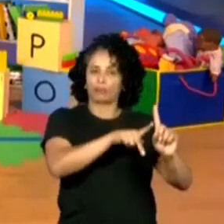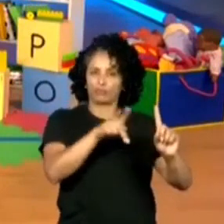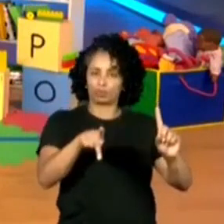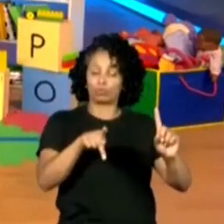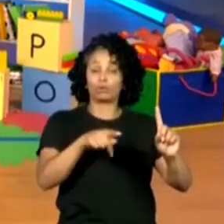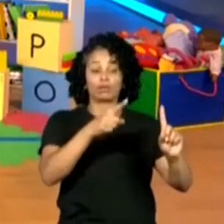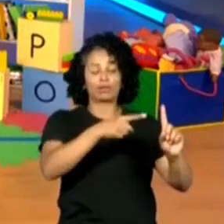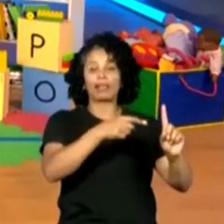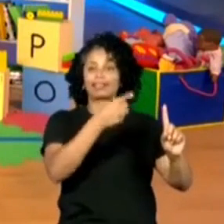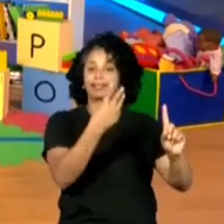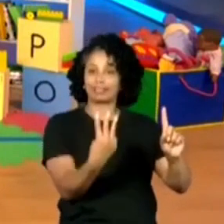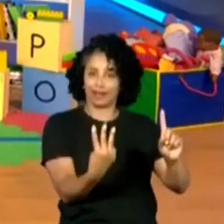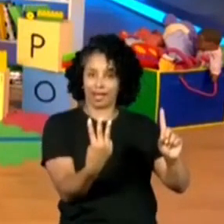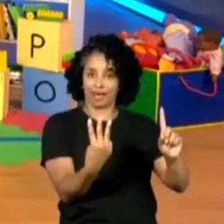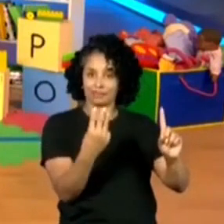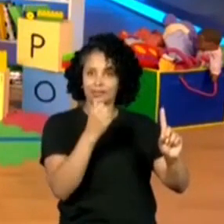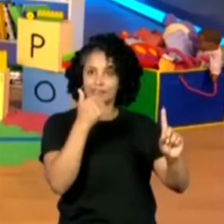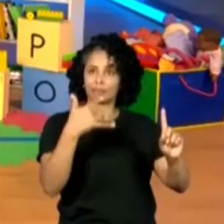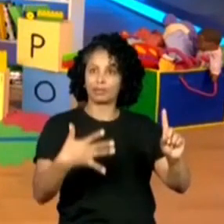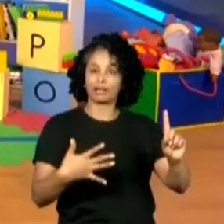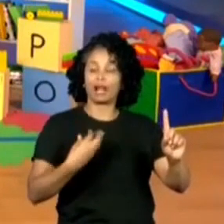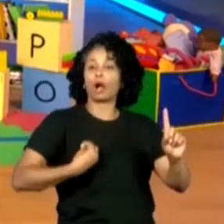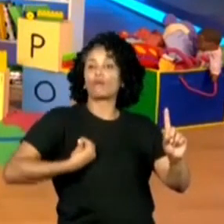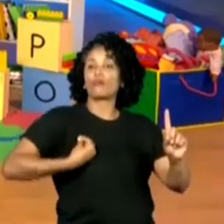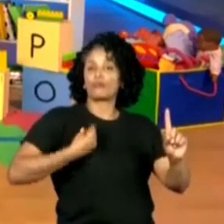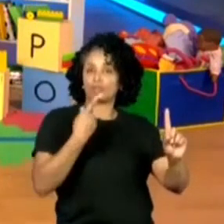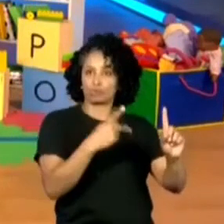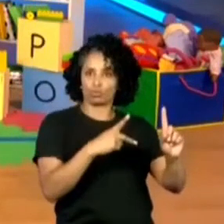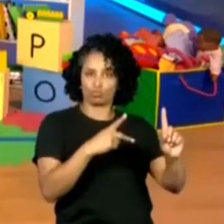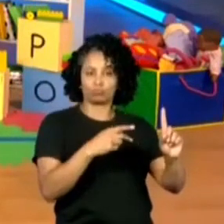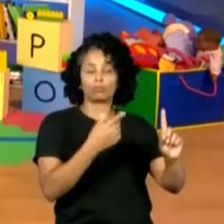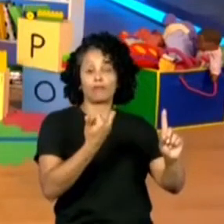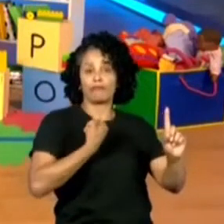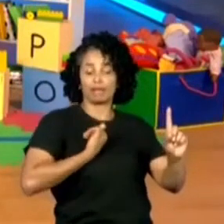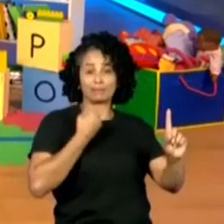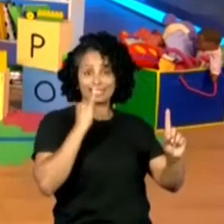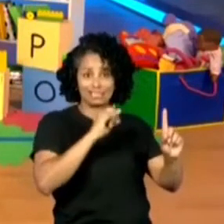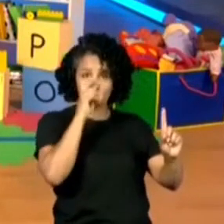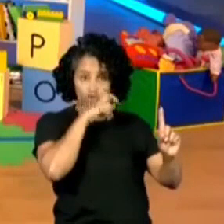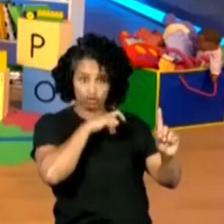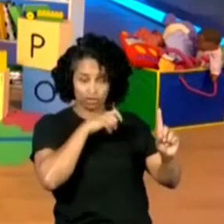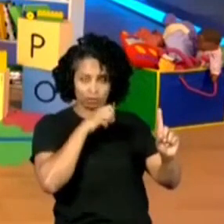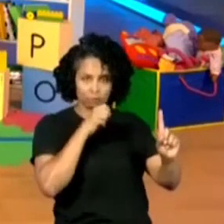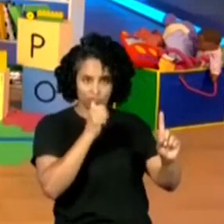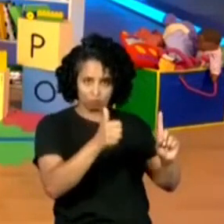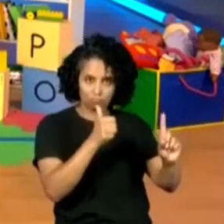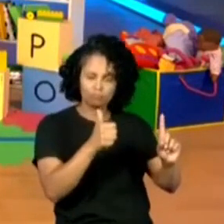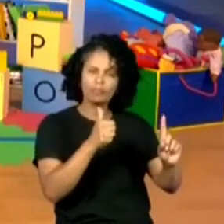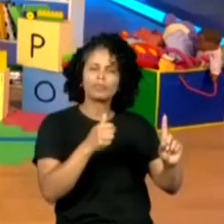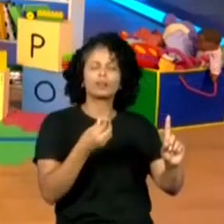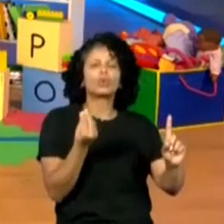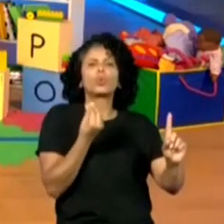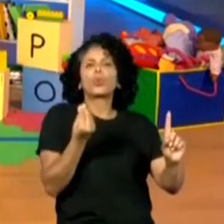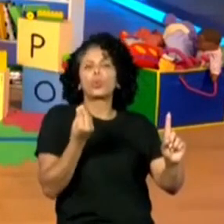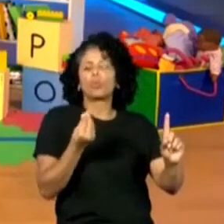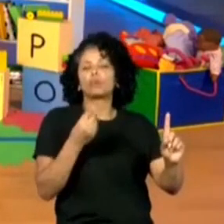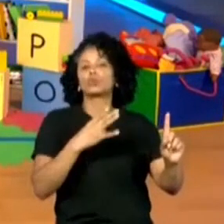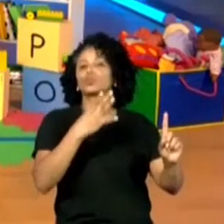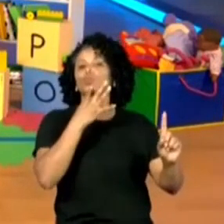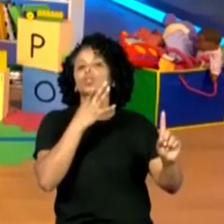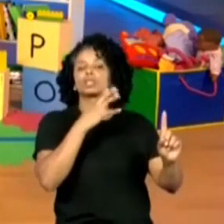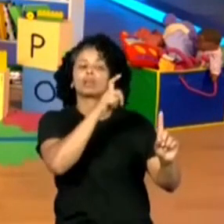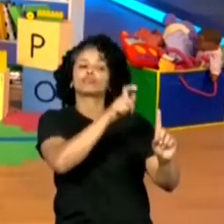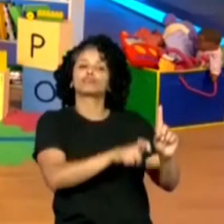afirmações. Dessas três, você vai falar qual que a mentira. Tá bom. E aí a gente já vai fazer o quê? A gente já vai conhecer um pouquinho